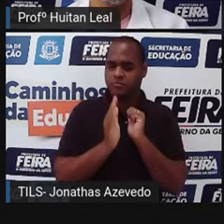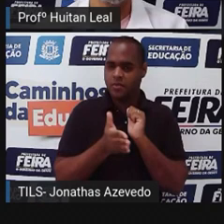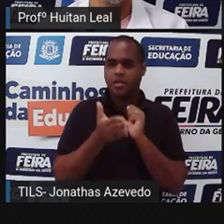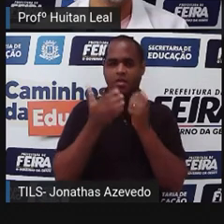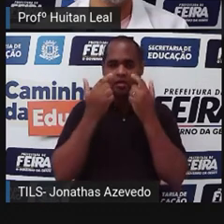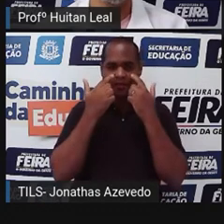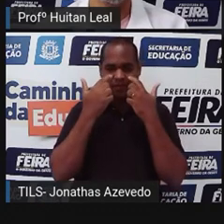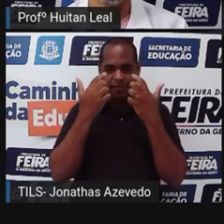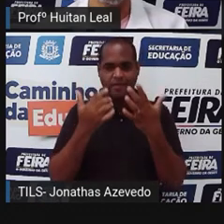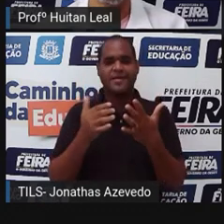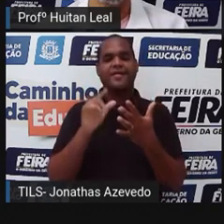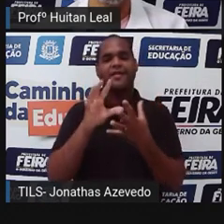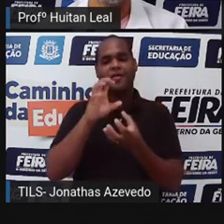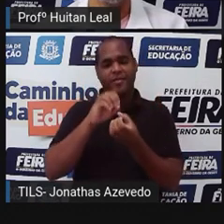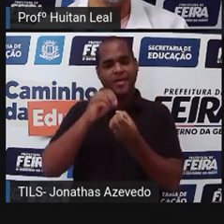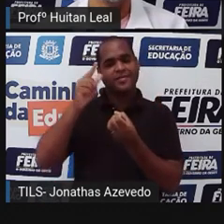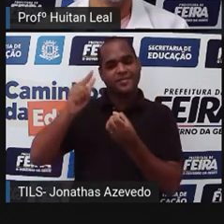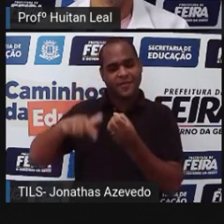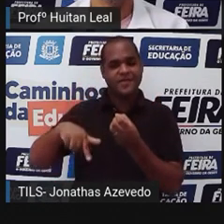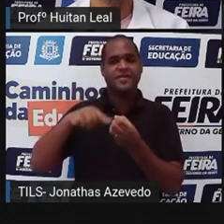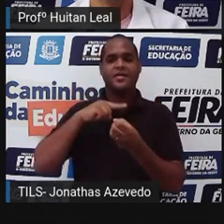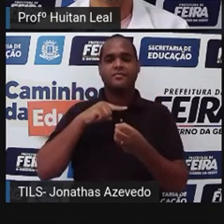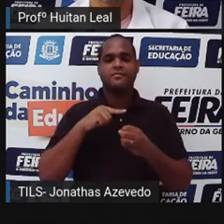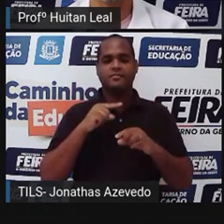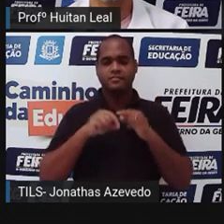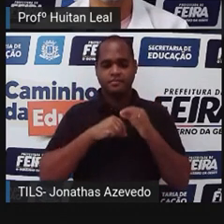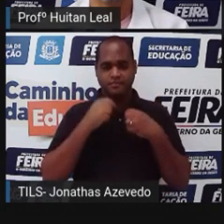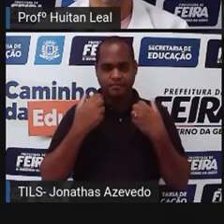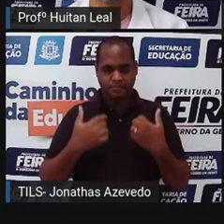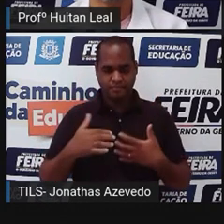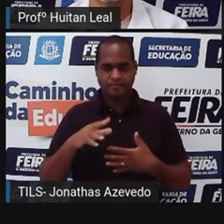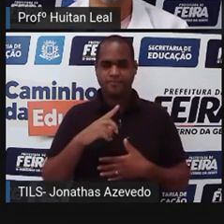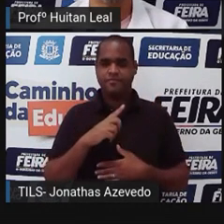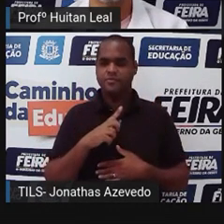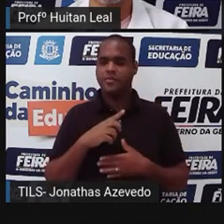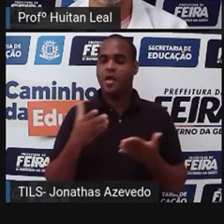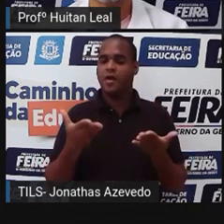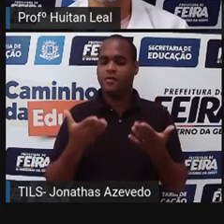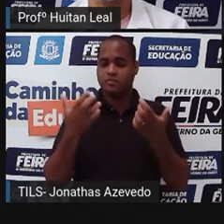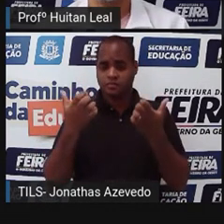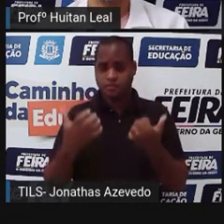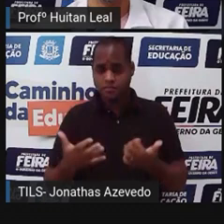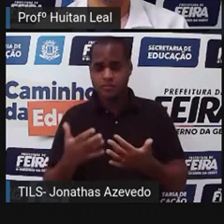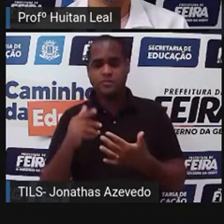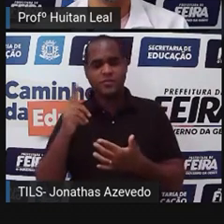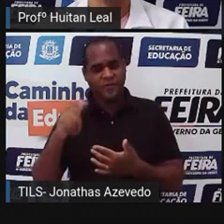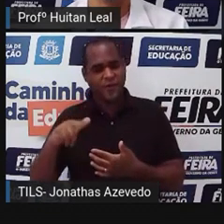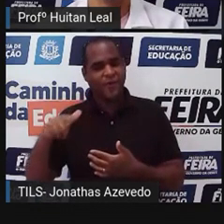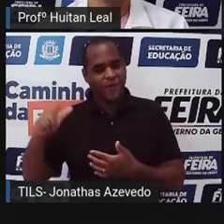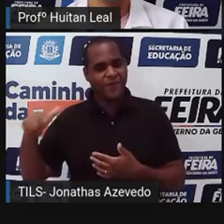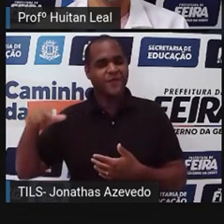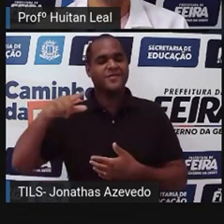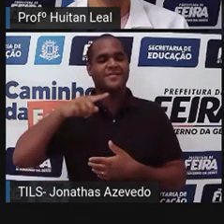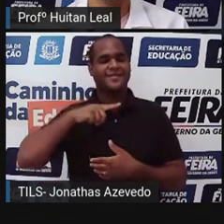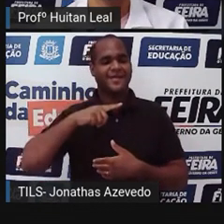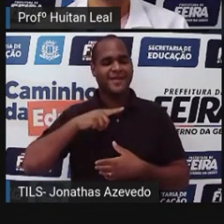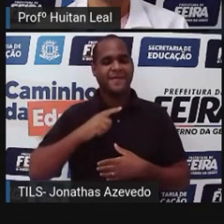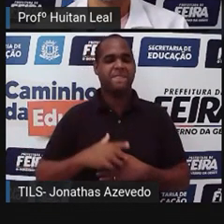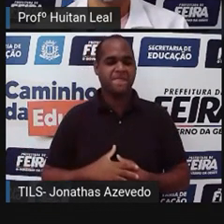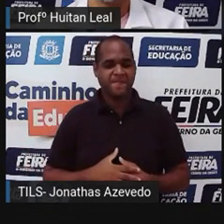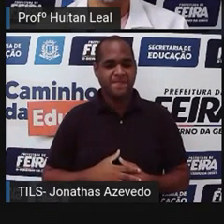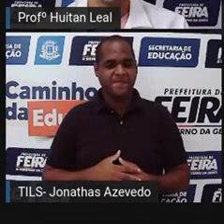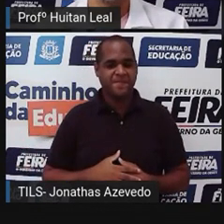agora replica. agora você conta ou narra ela novamente de uma forma mais,